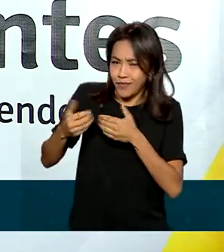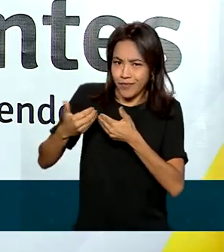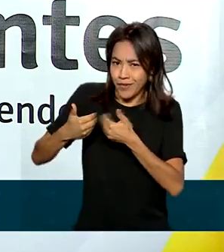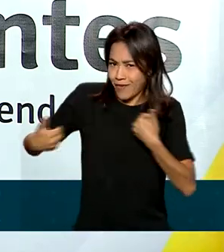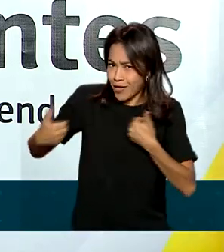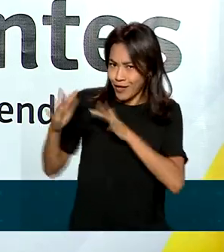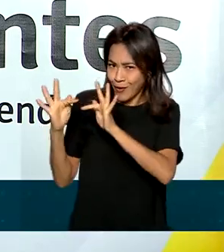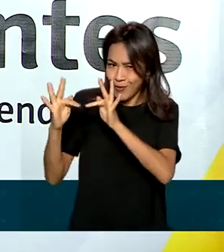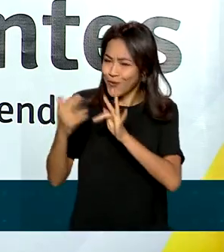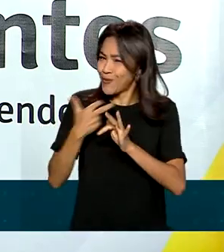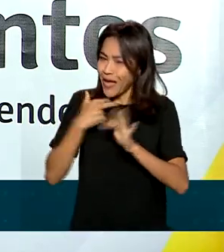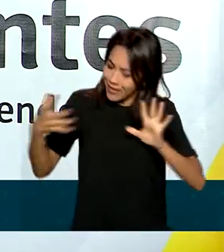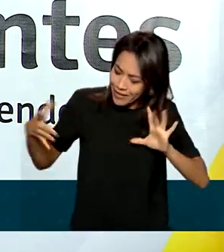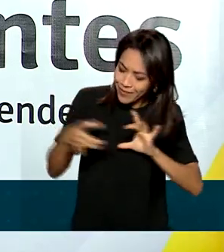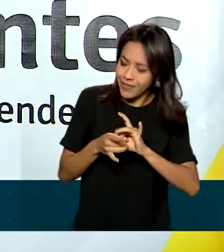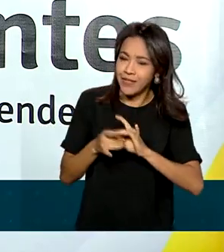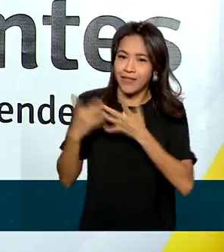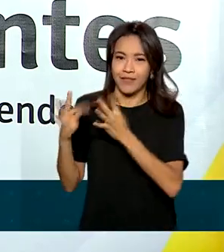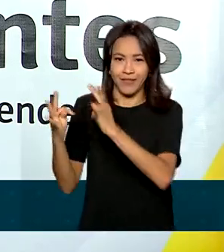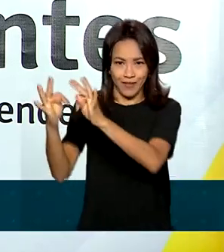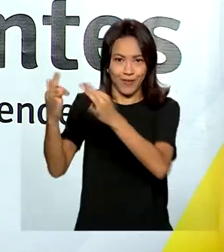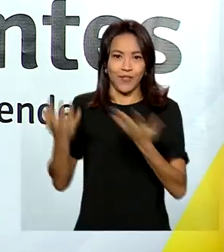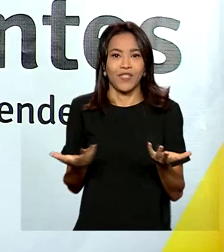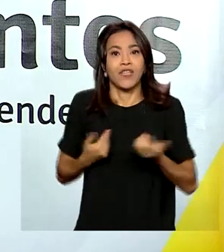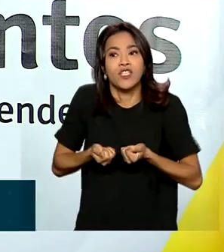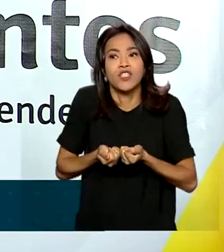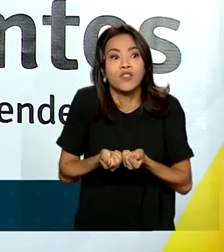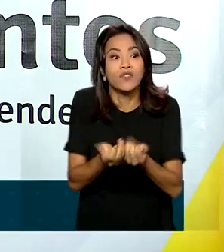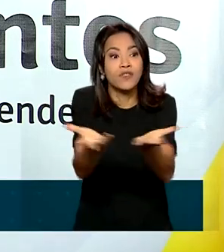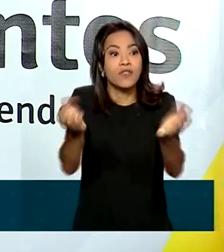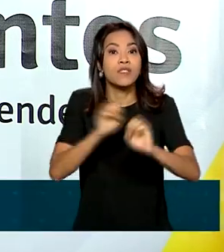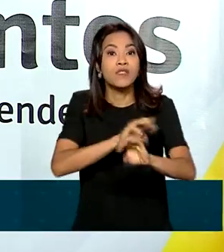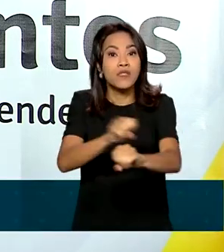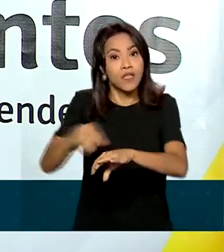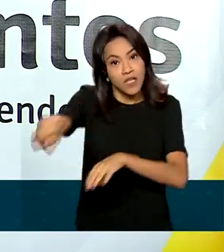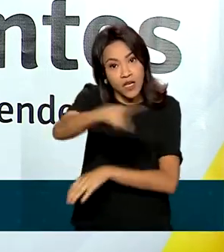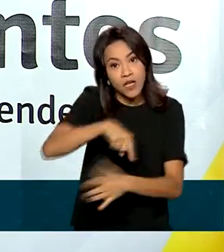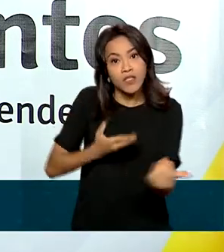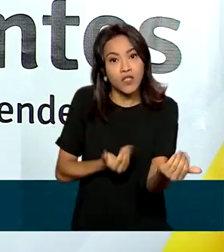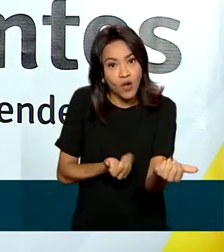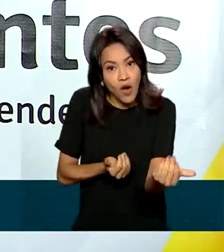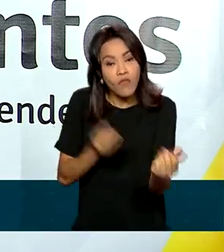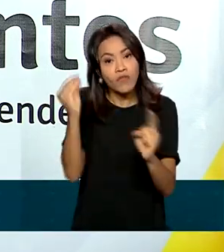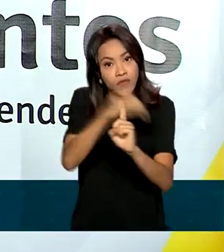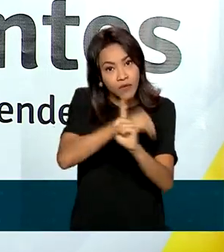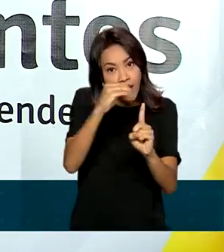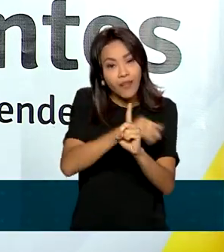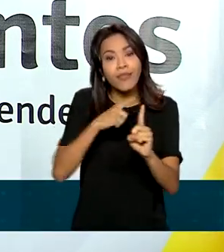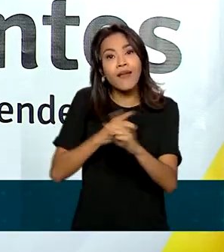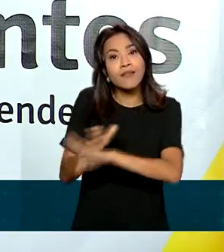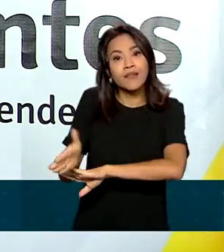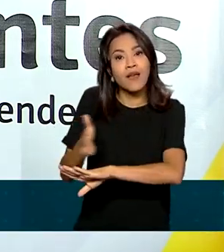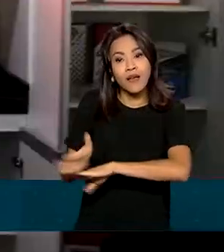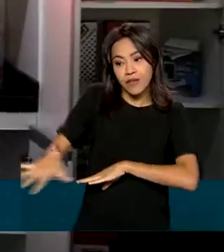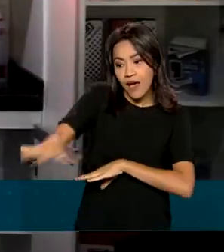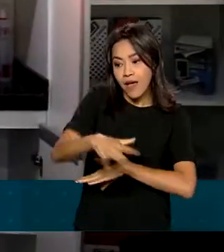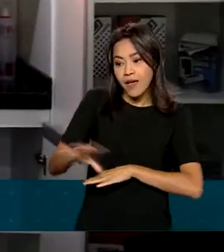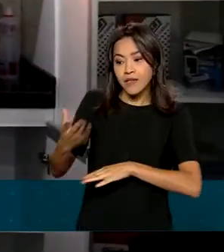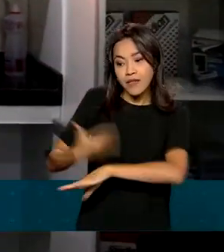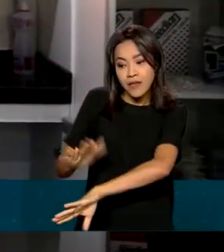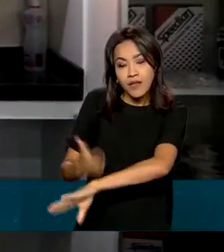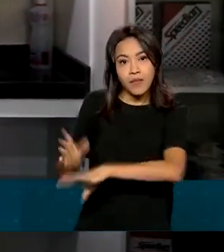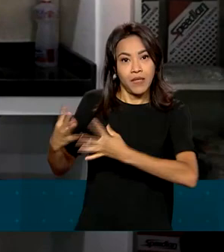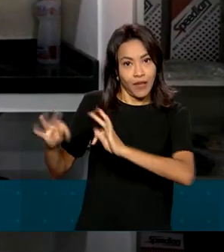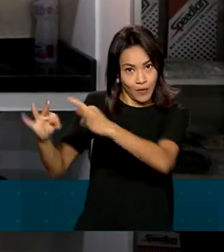nisso, a gente está difundindo e fazendo com que os jovens em situação de vulnerabilidade tenham acesso a esses espaços e a essas qualificações.